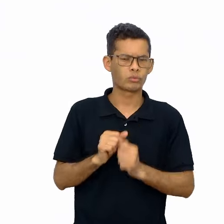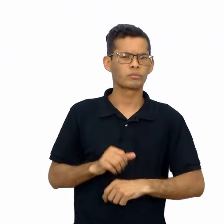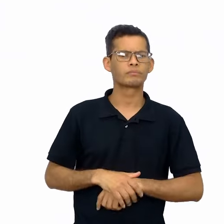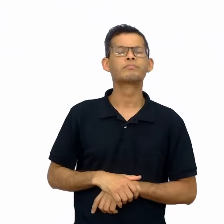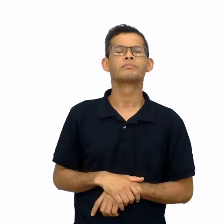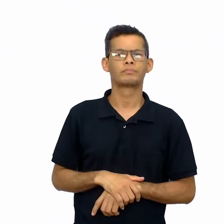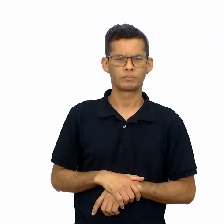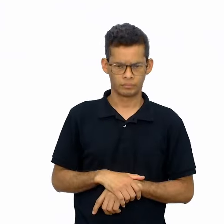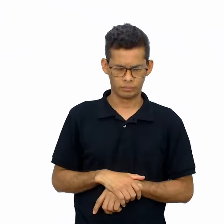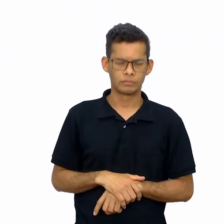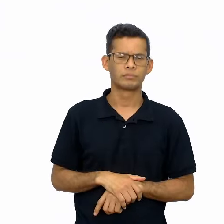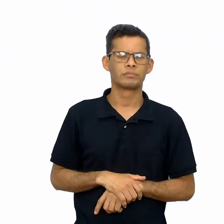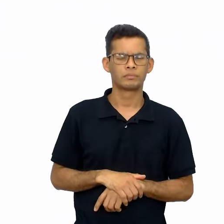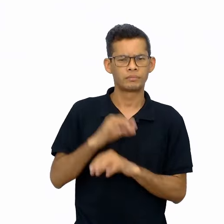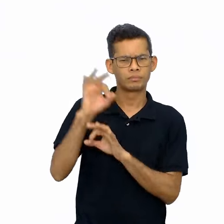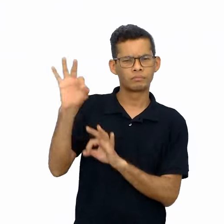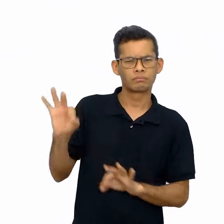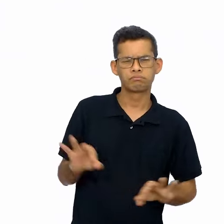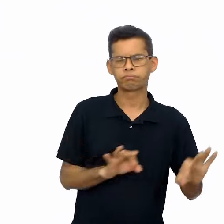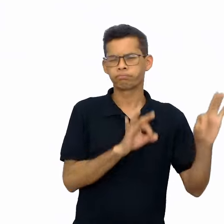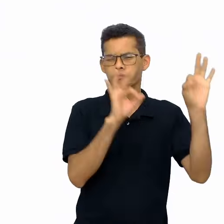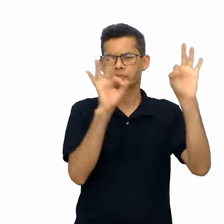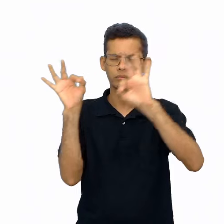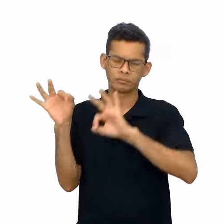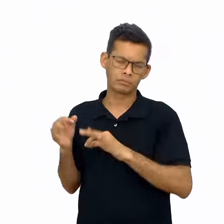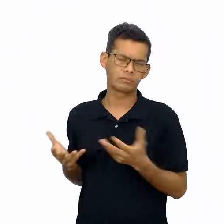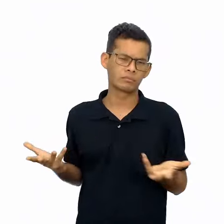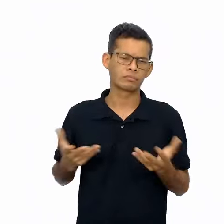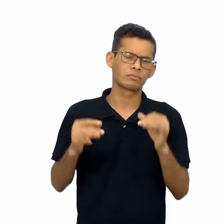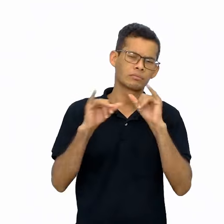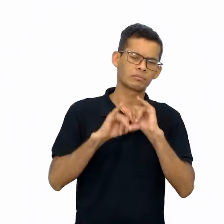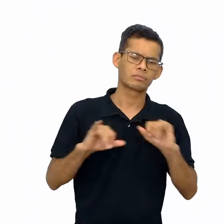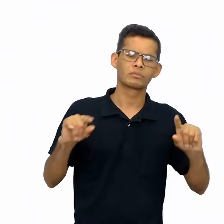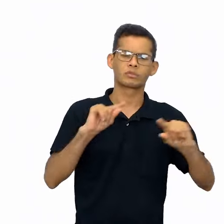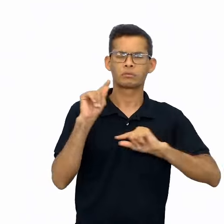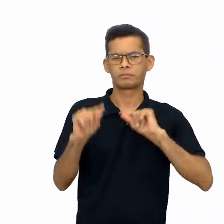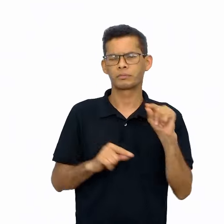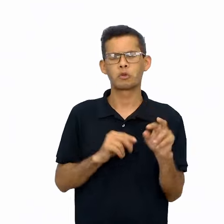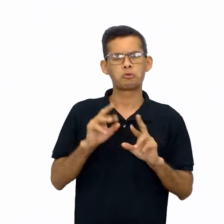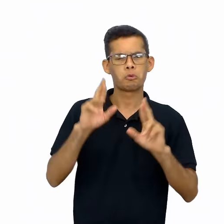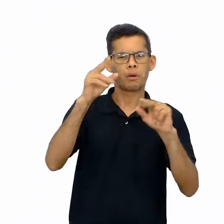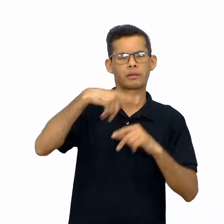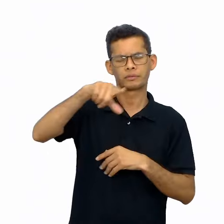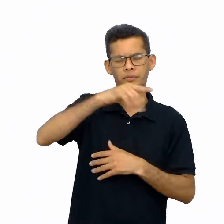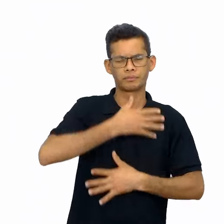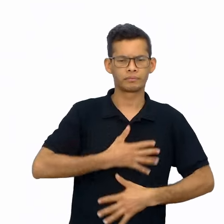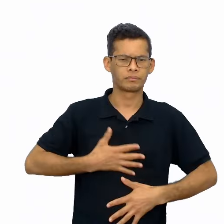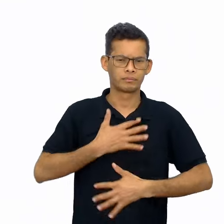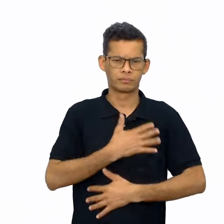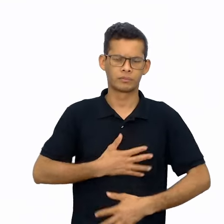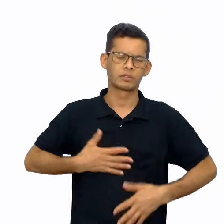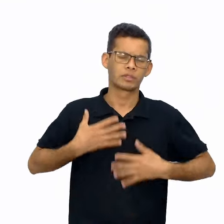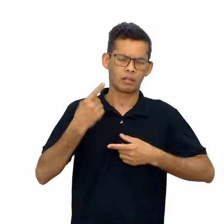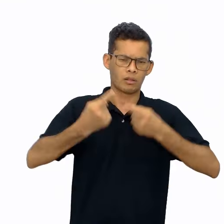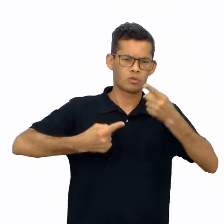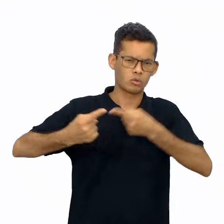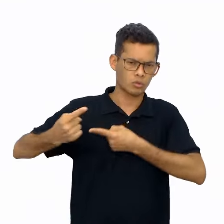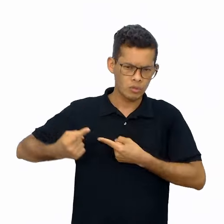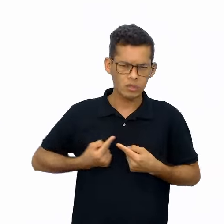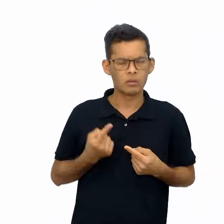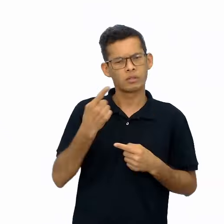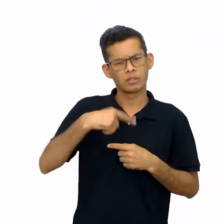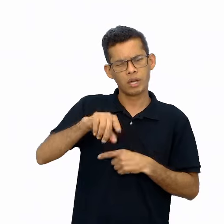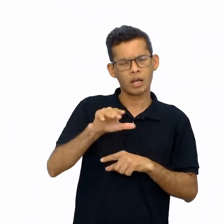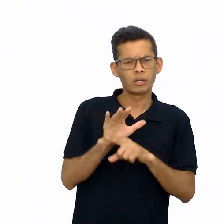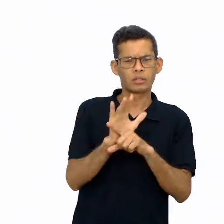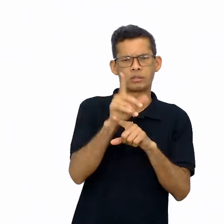Chegamos aqui ao final desse encontro, desejando que tenhamos tido uma discussão produtiva, que possa reverter para a formação